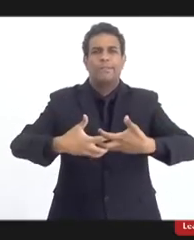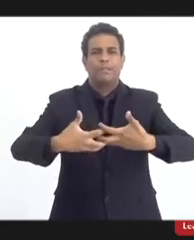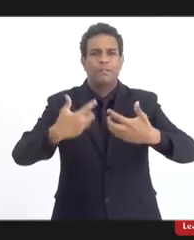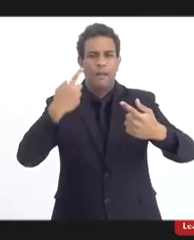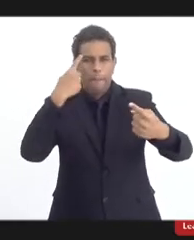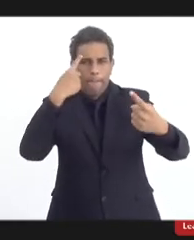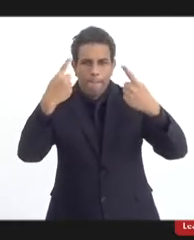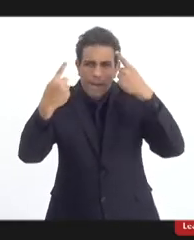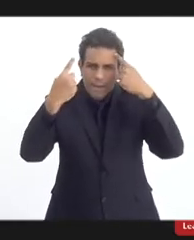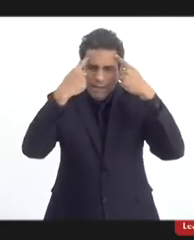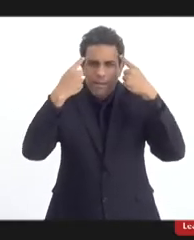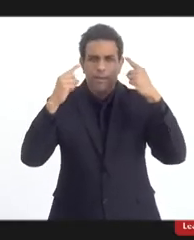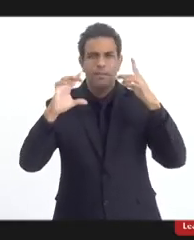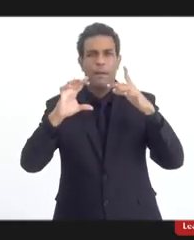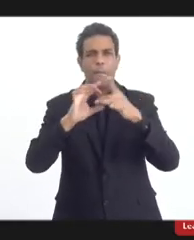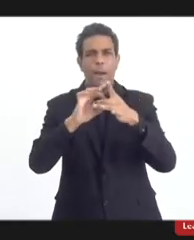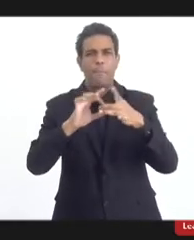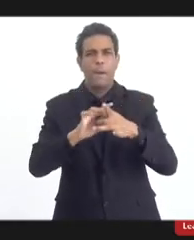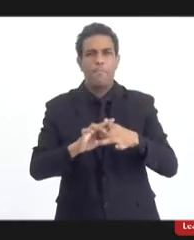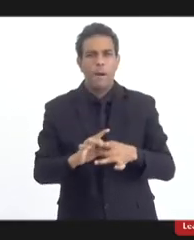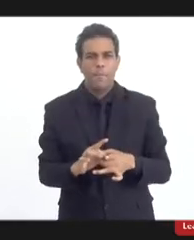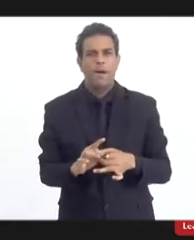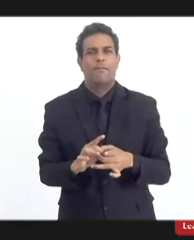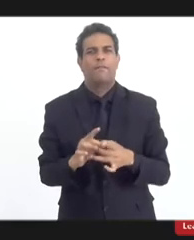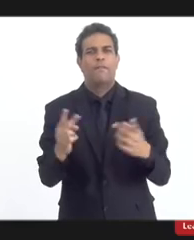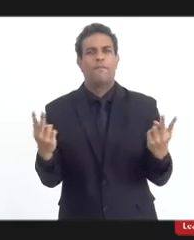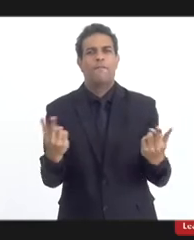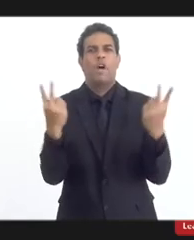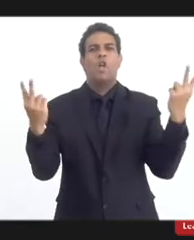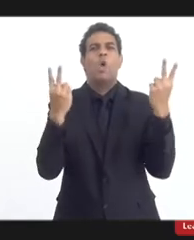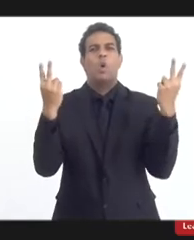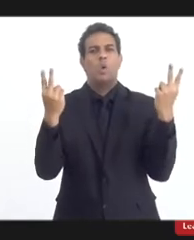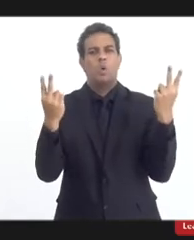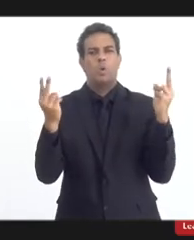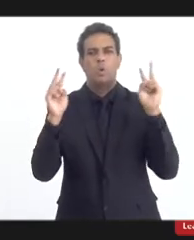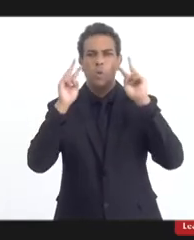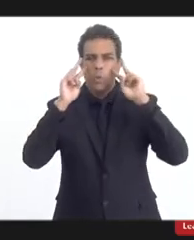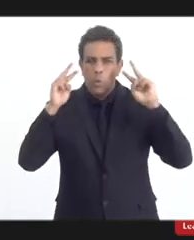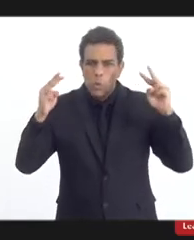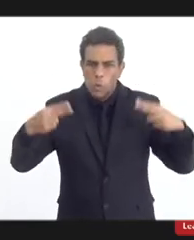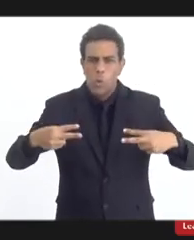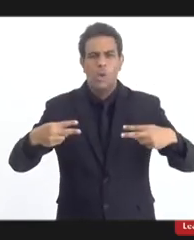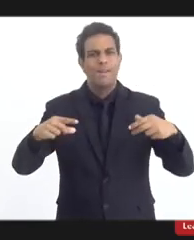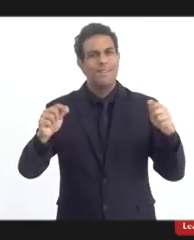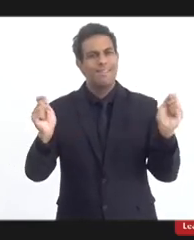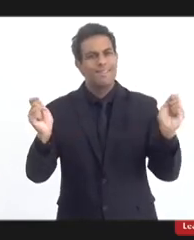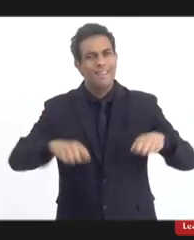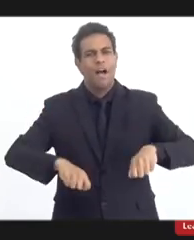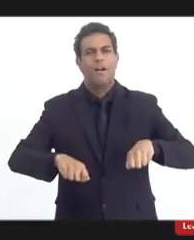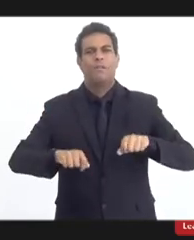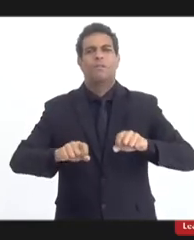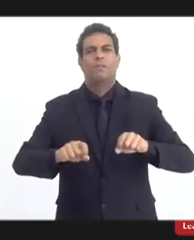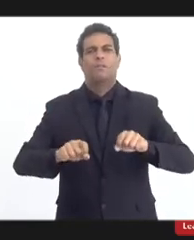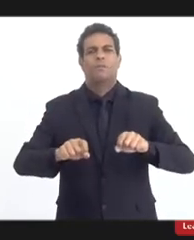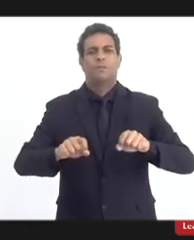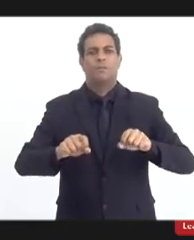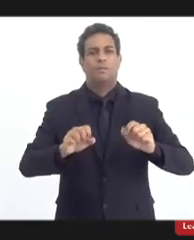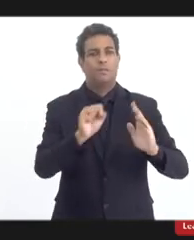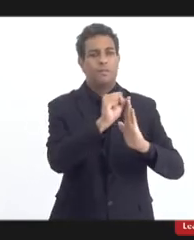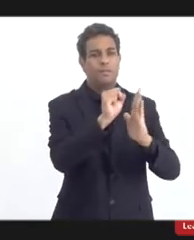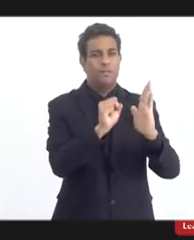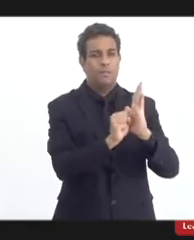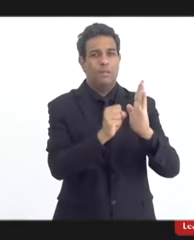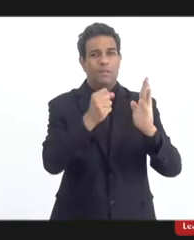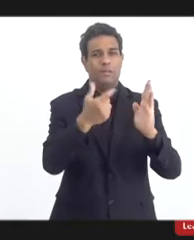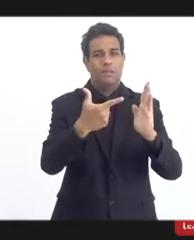pensamentos, enfim, valores civilizatórios distintos, entretanto, no século XXI,